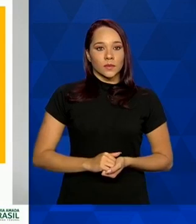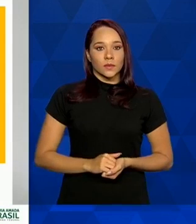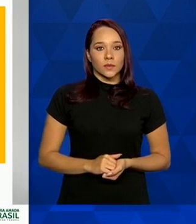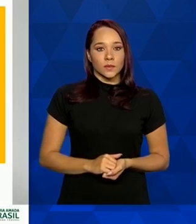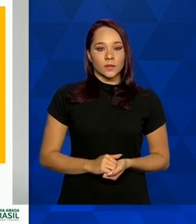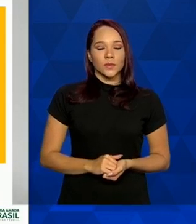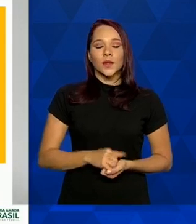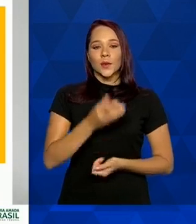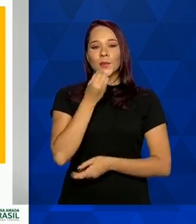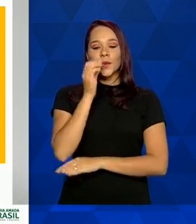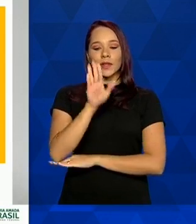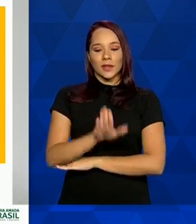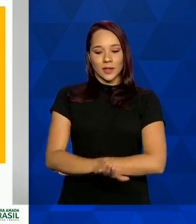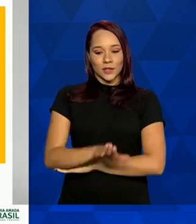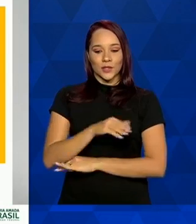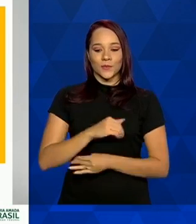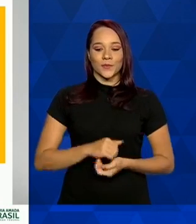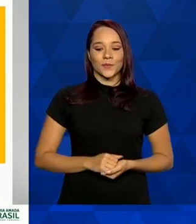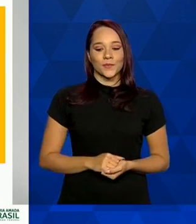Boa tarde.